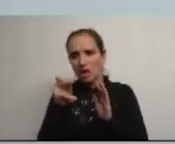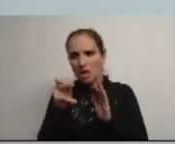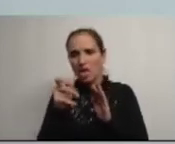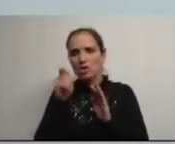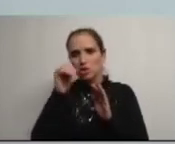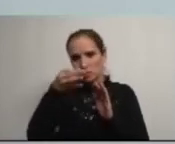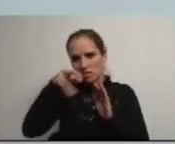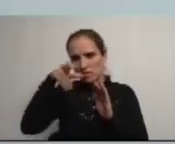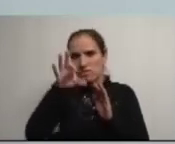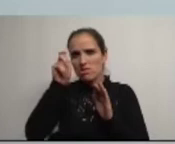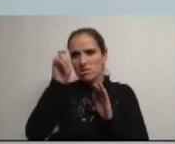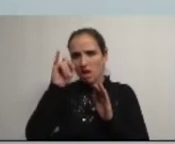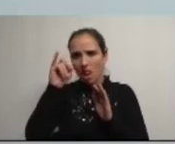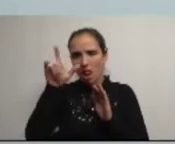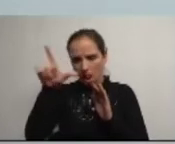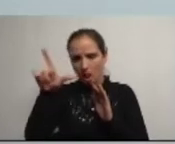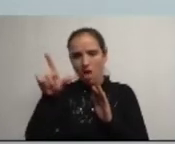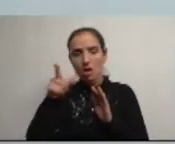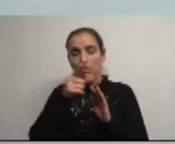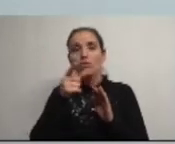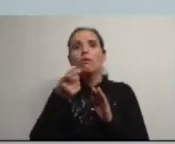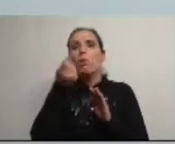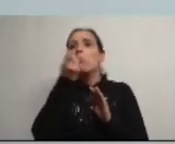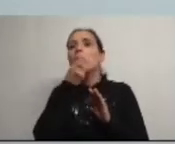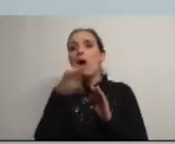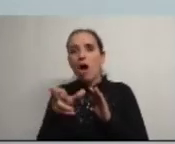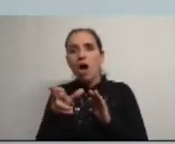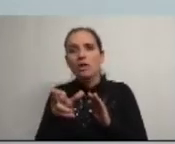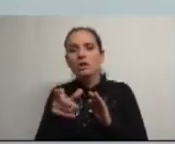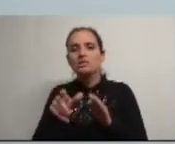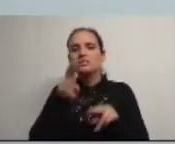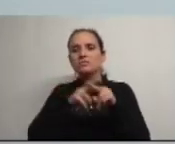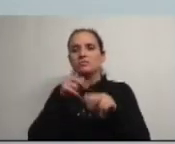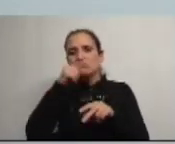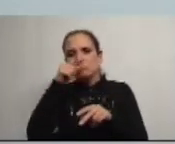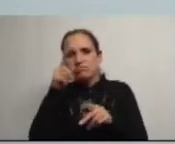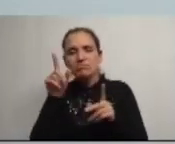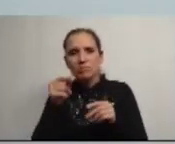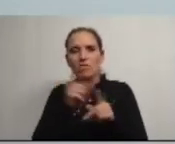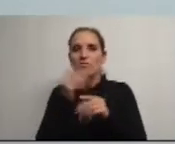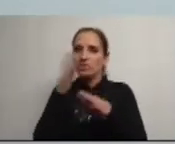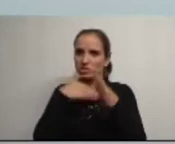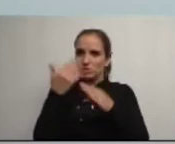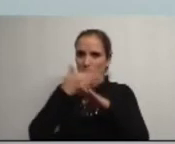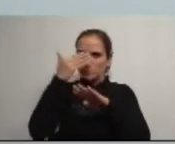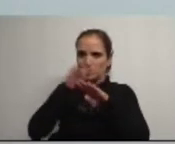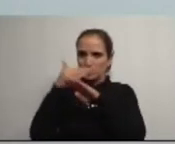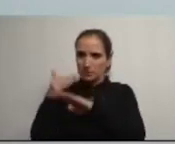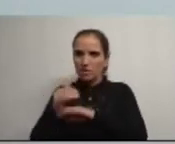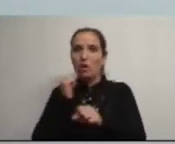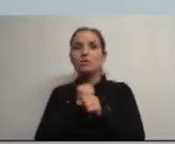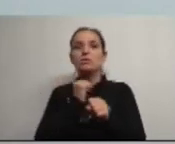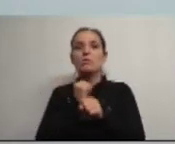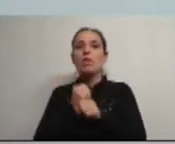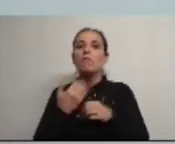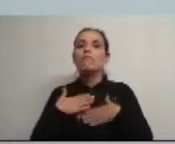geral há pouco tempo o bar e instalações sanitárias foram restaurados com recurso a trabalho